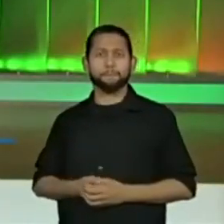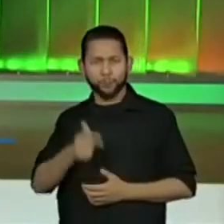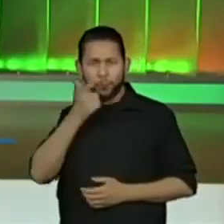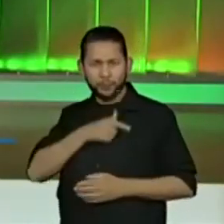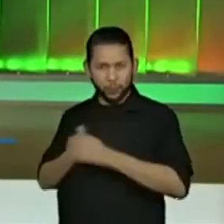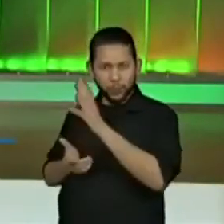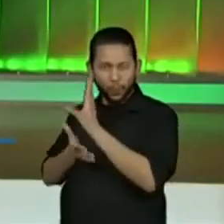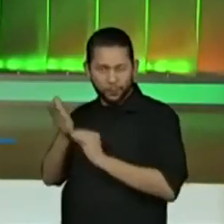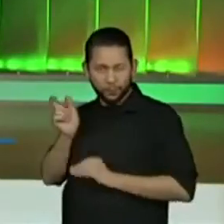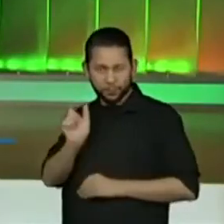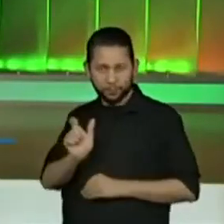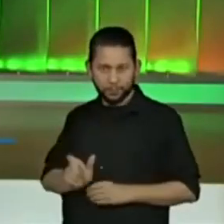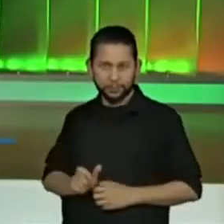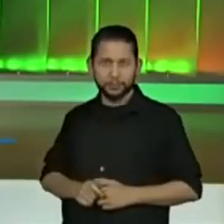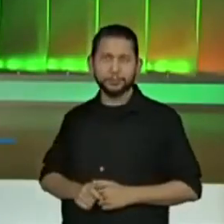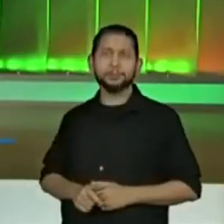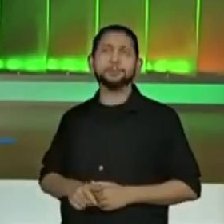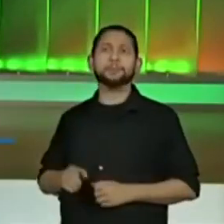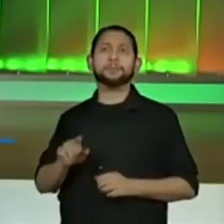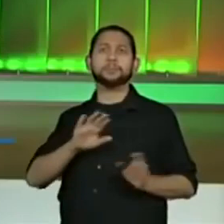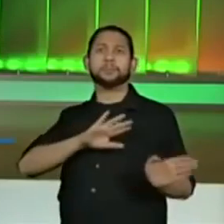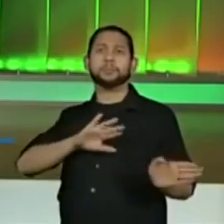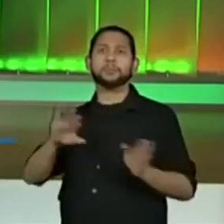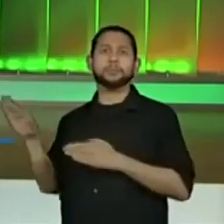Vamos lá. Próxima tela.